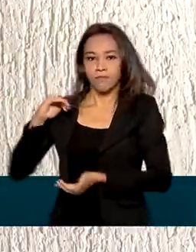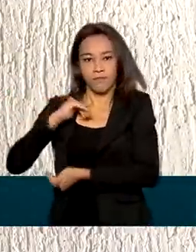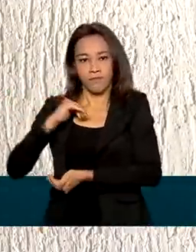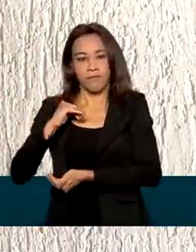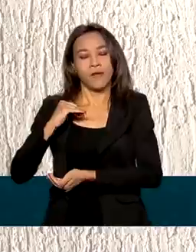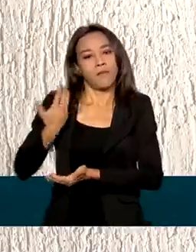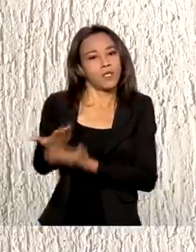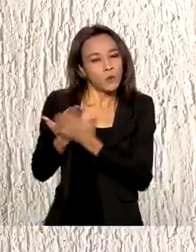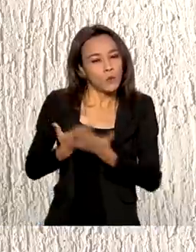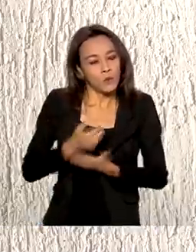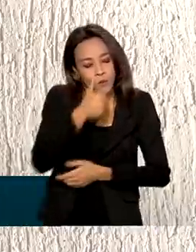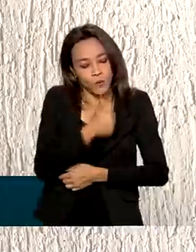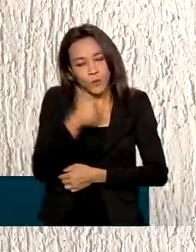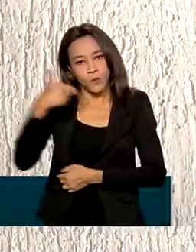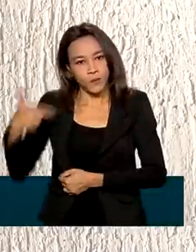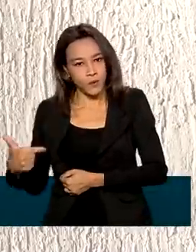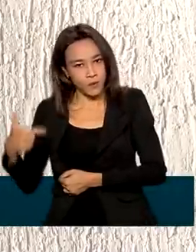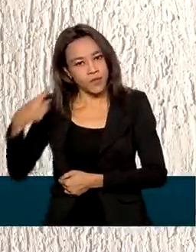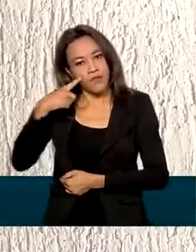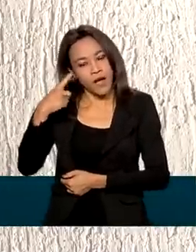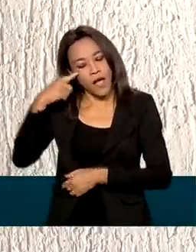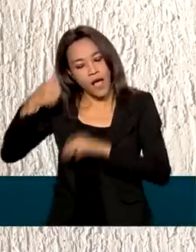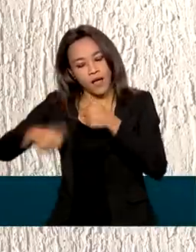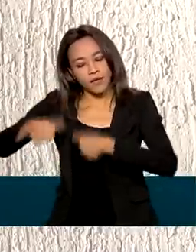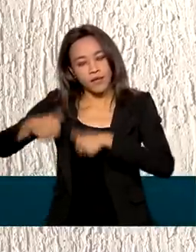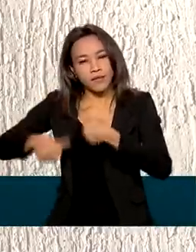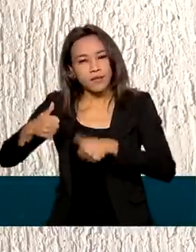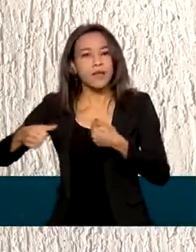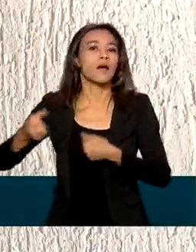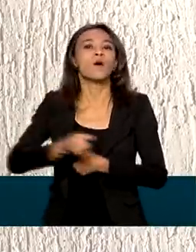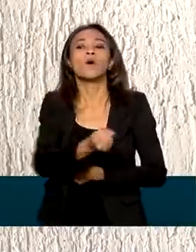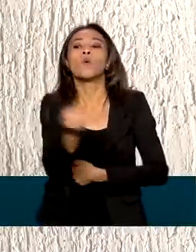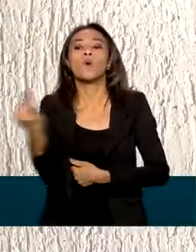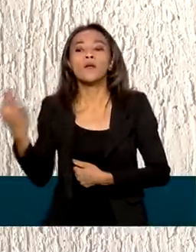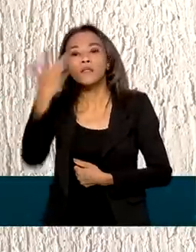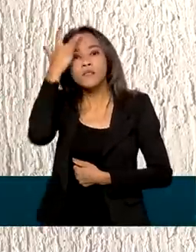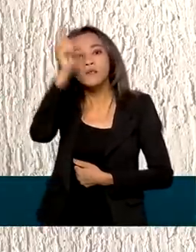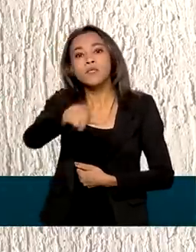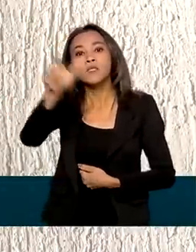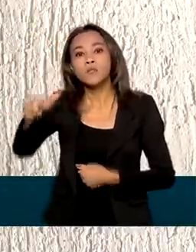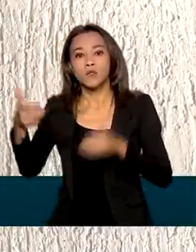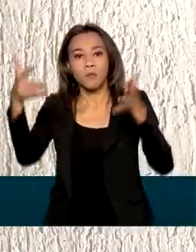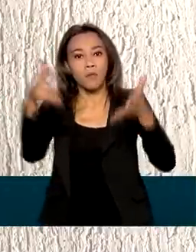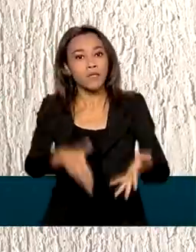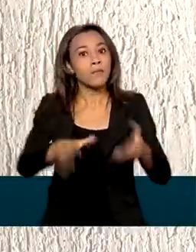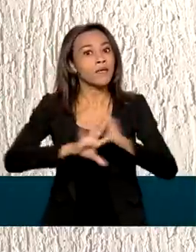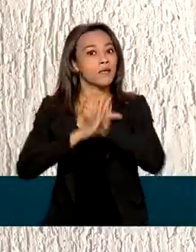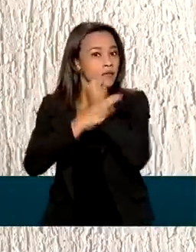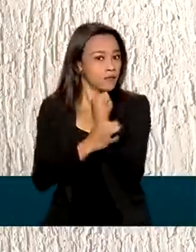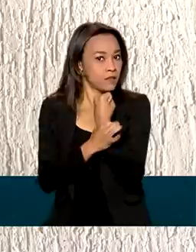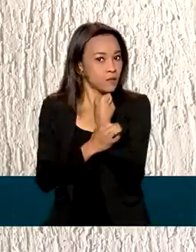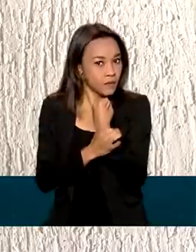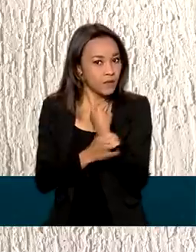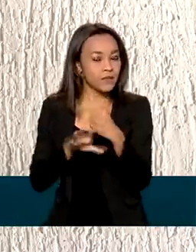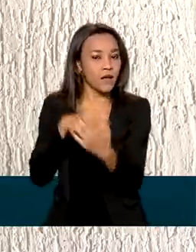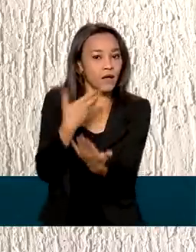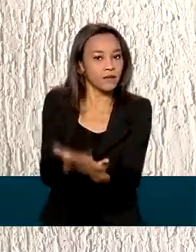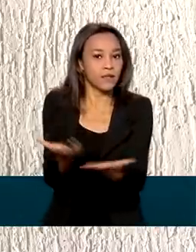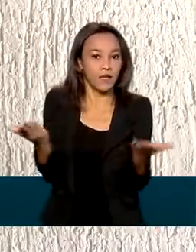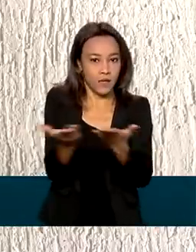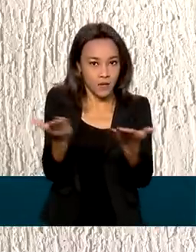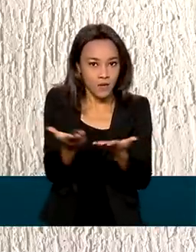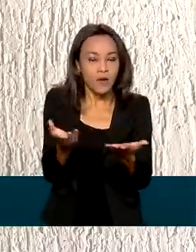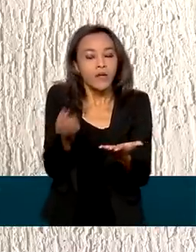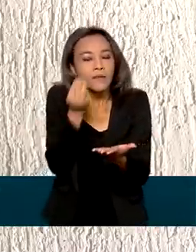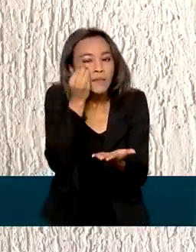1 e 2. A análise vai considerar a proposta, o número de participantes e os dados de segurança obtidos até o momento nos estudos